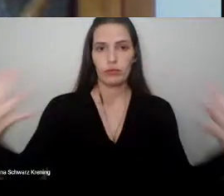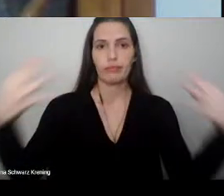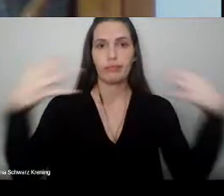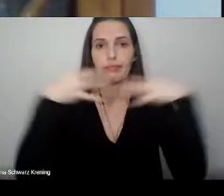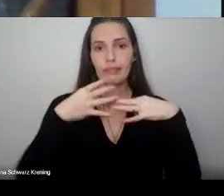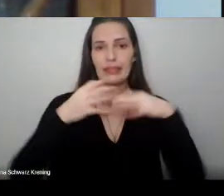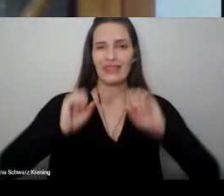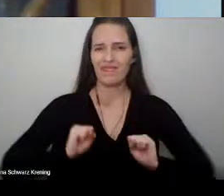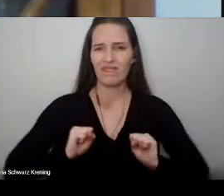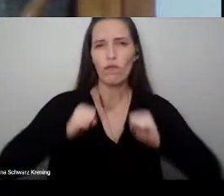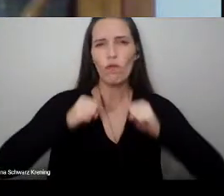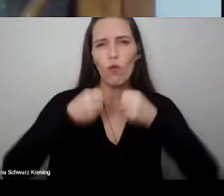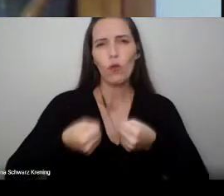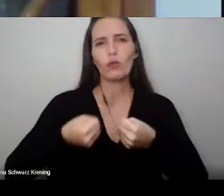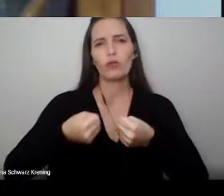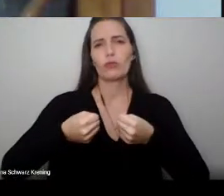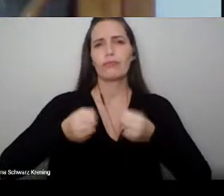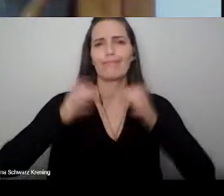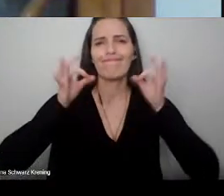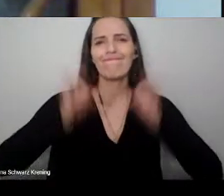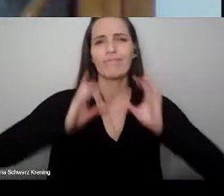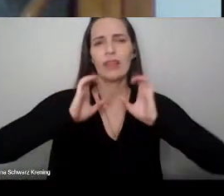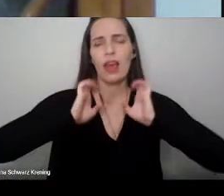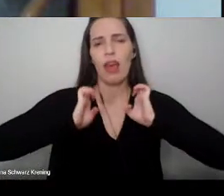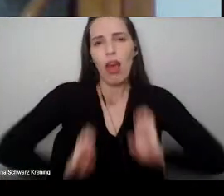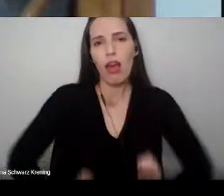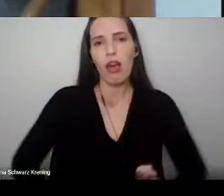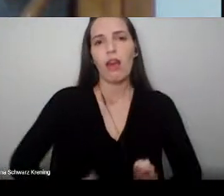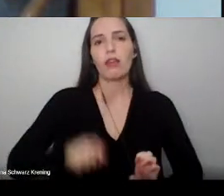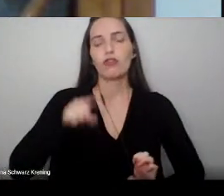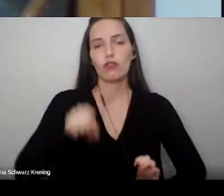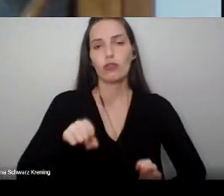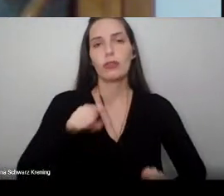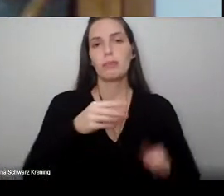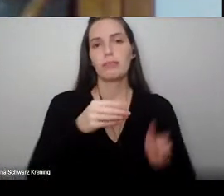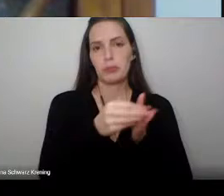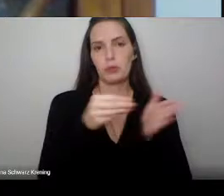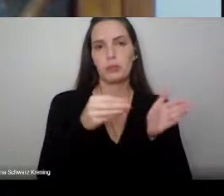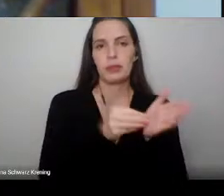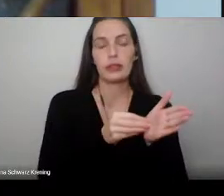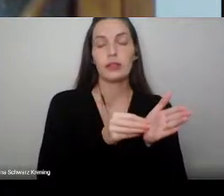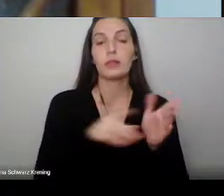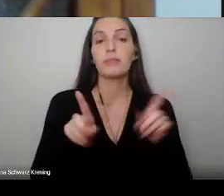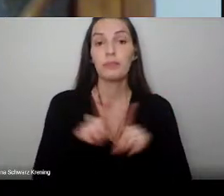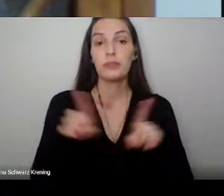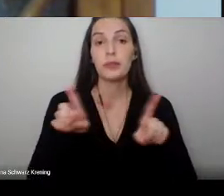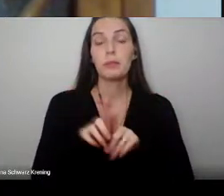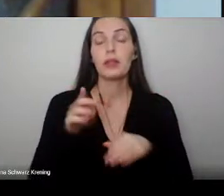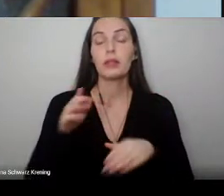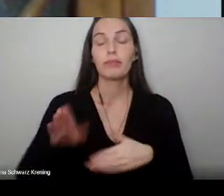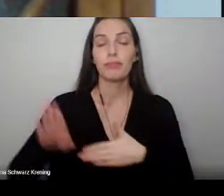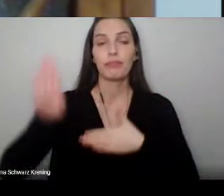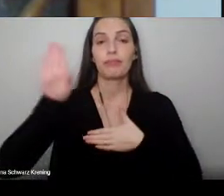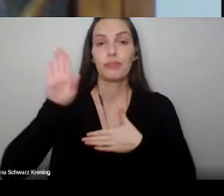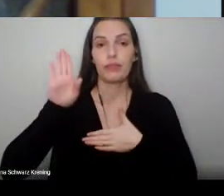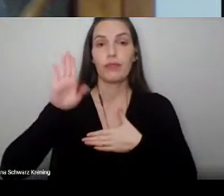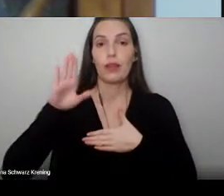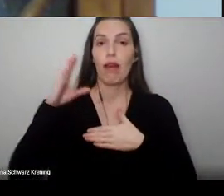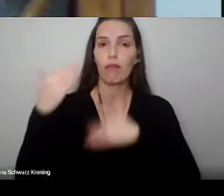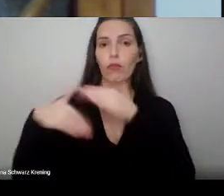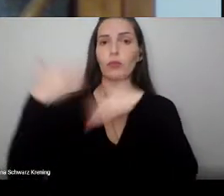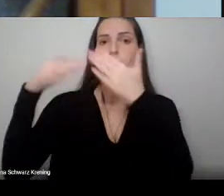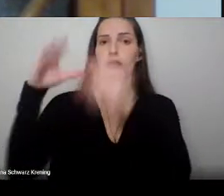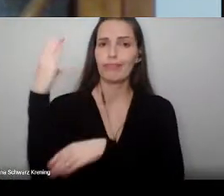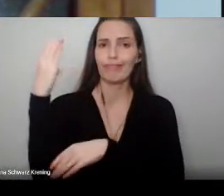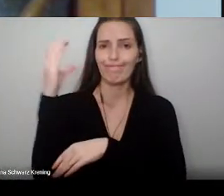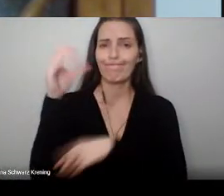dignidade e ética a biomedicina. Juro estar atento à evolução científica para empregá-la em prol da humanidade.